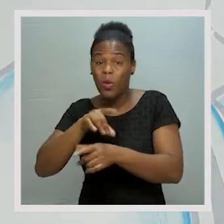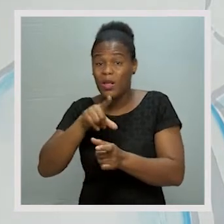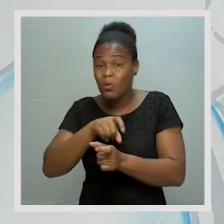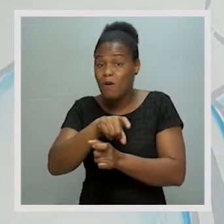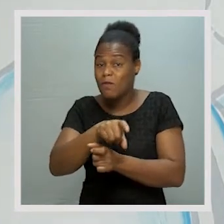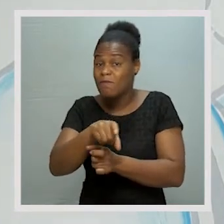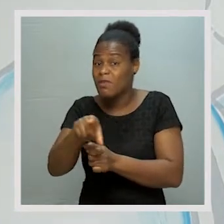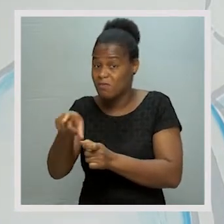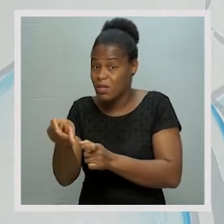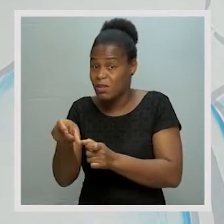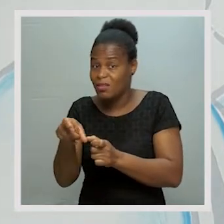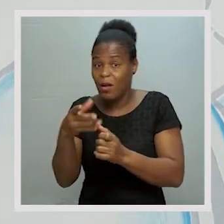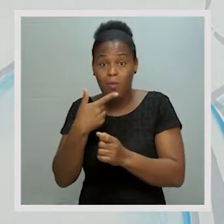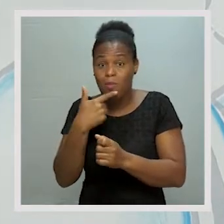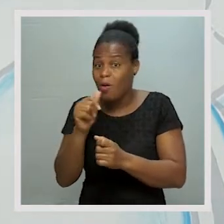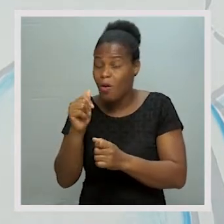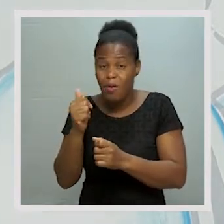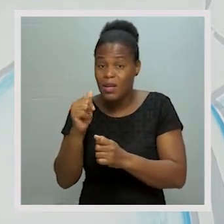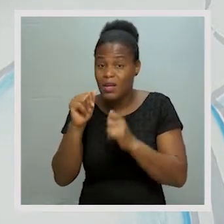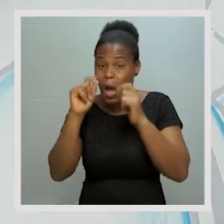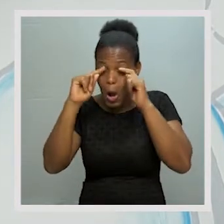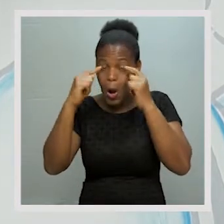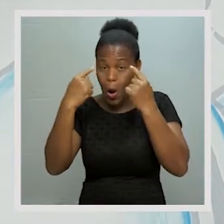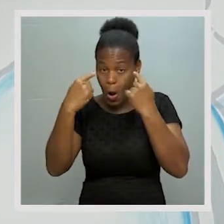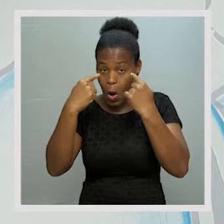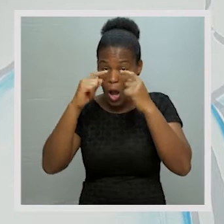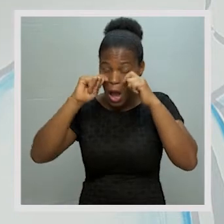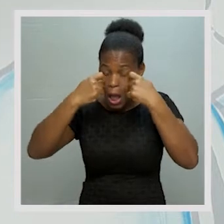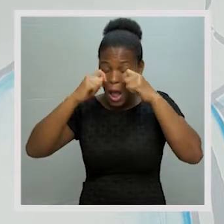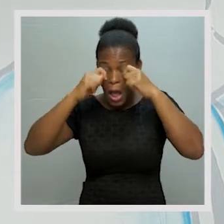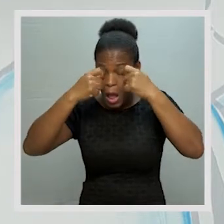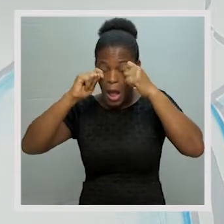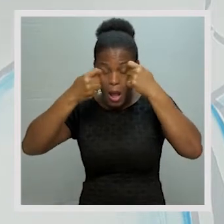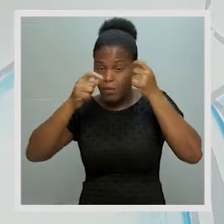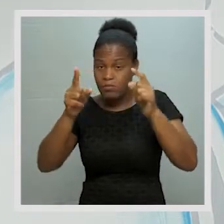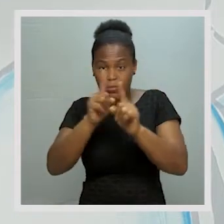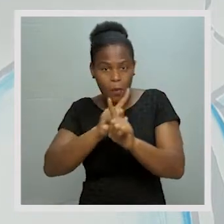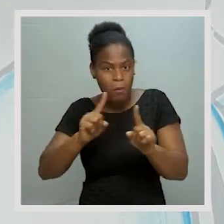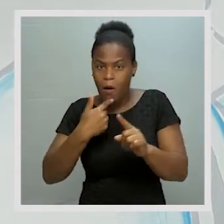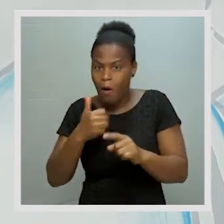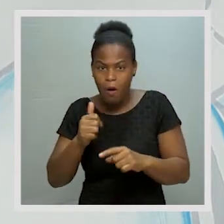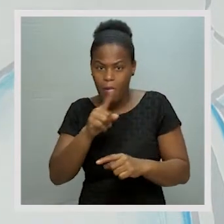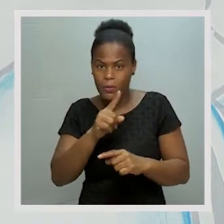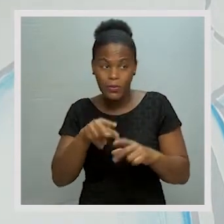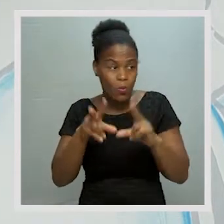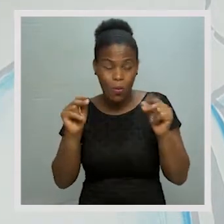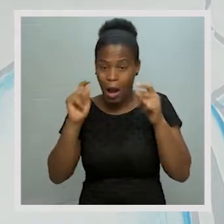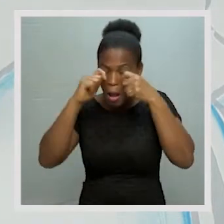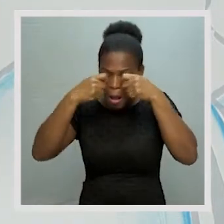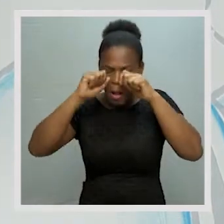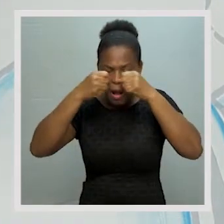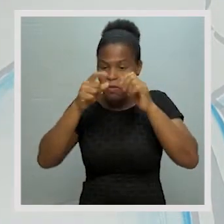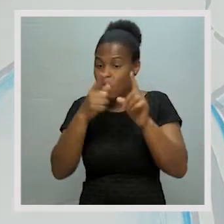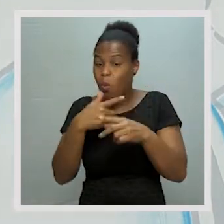coronavírus. Entenderam? Está a esfregar os olhos. Nem sequer é preciso tentar demonstrar. Não façam isto, por amor